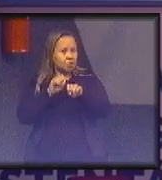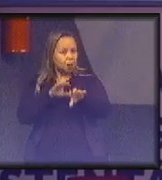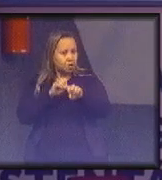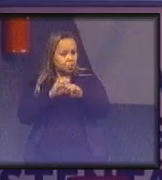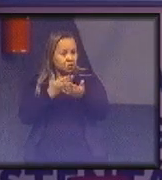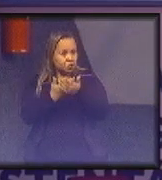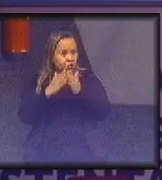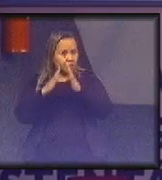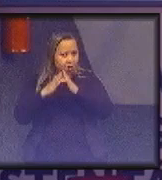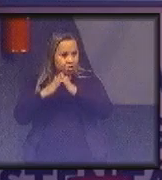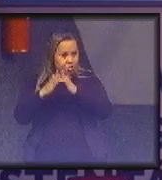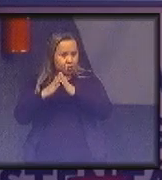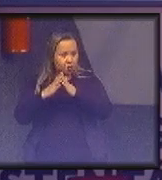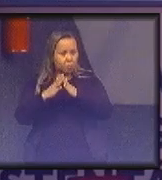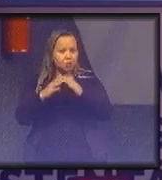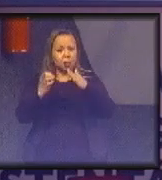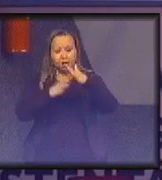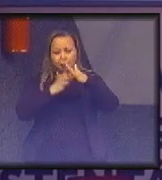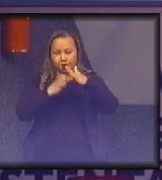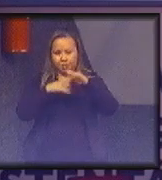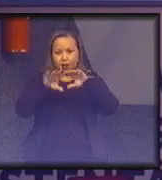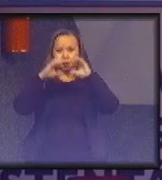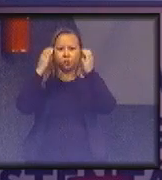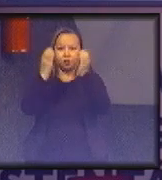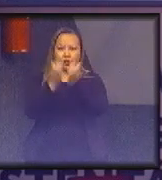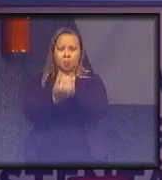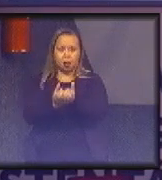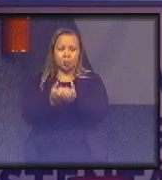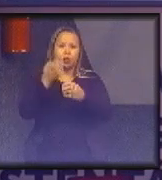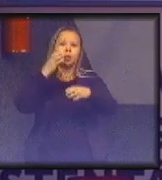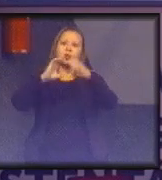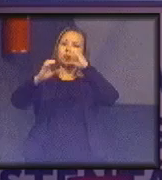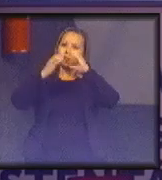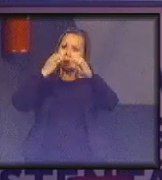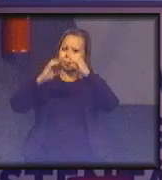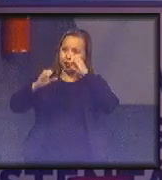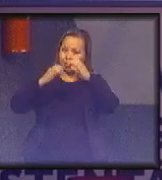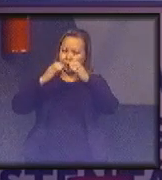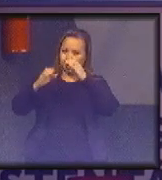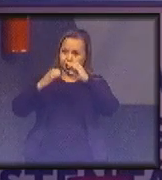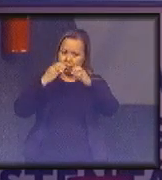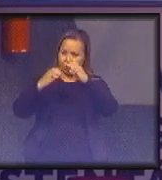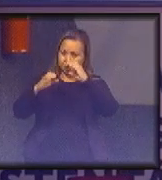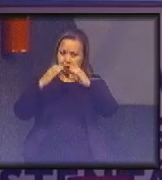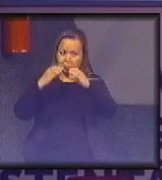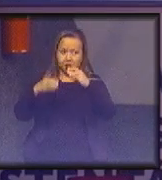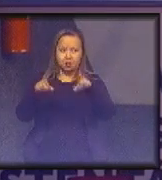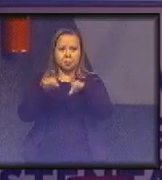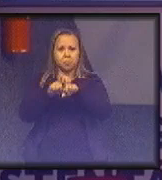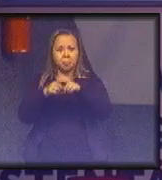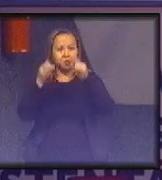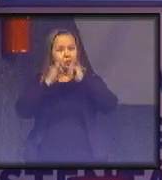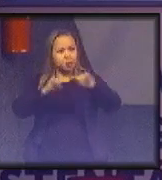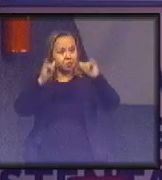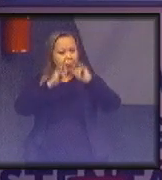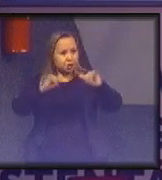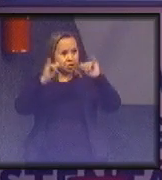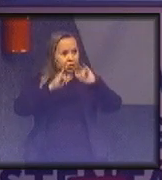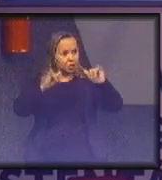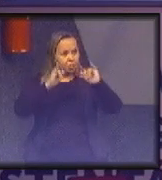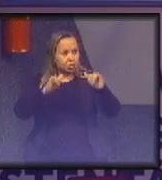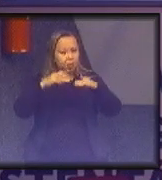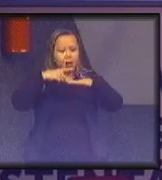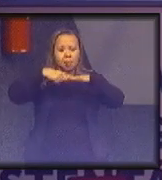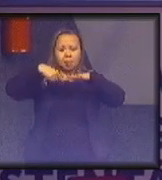em escolas, em empresas e comunidades, trabalhamos em comunicação, nos meios de comunicação, em publicidade e em redes